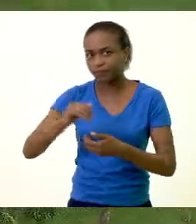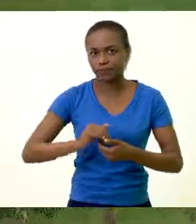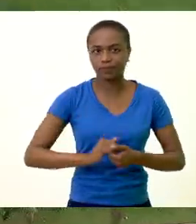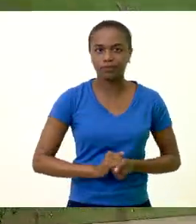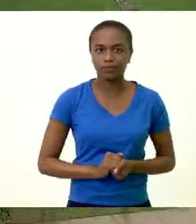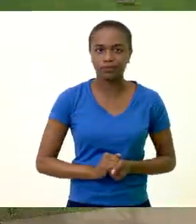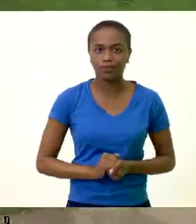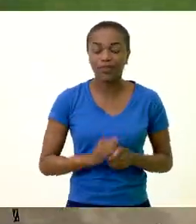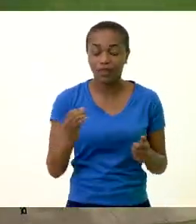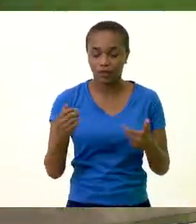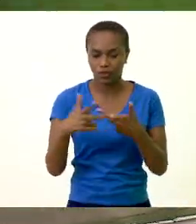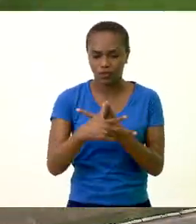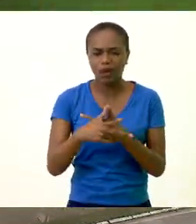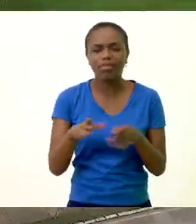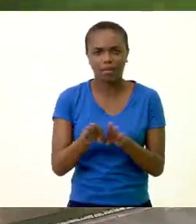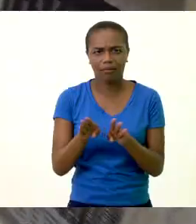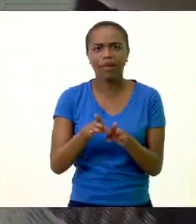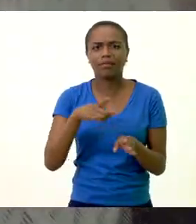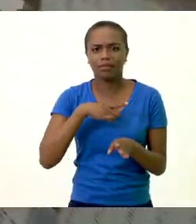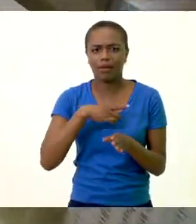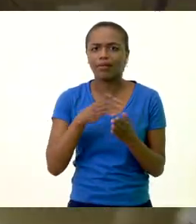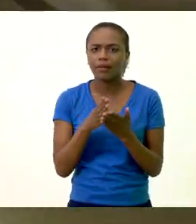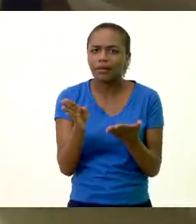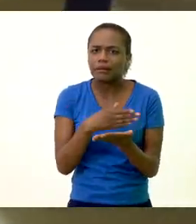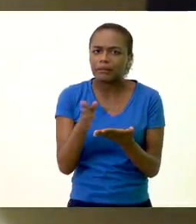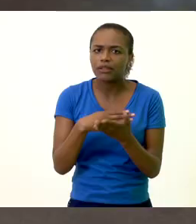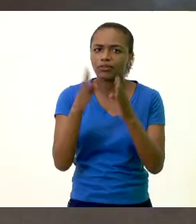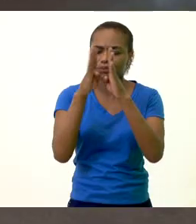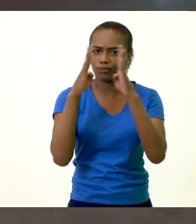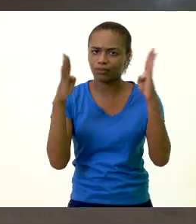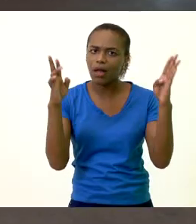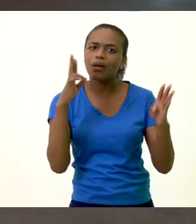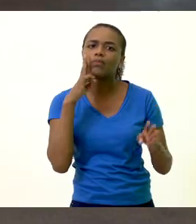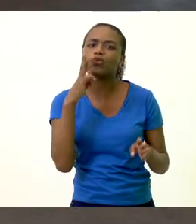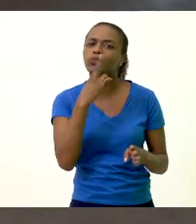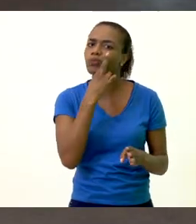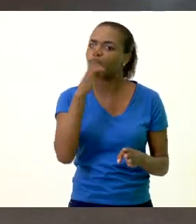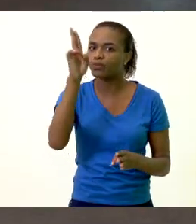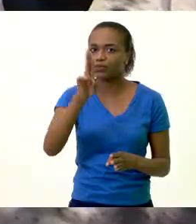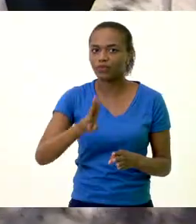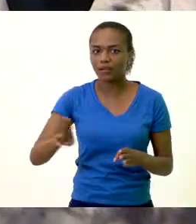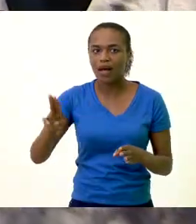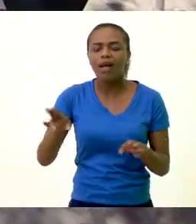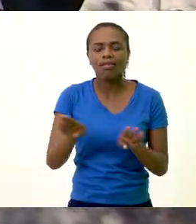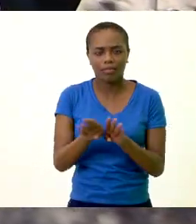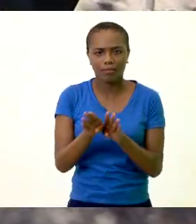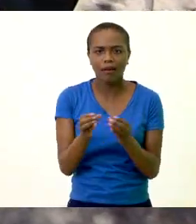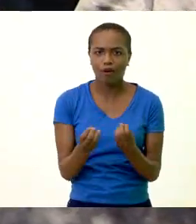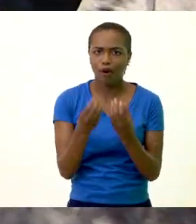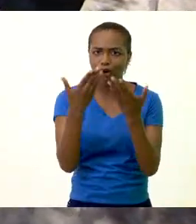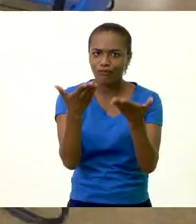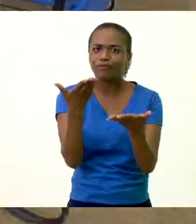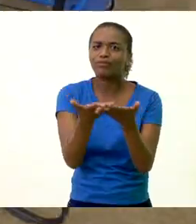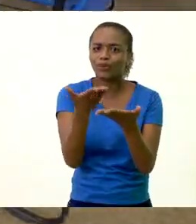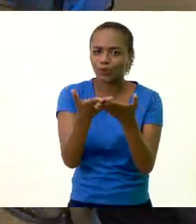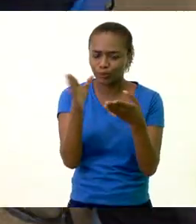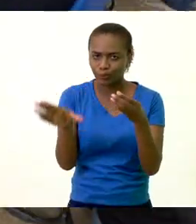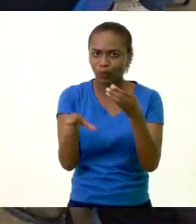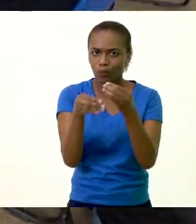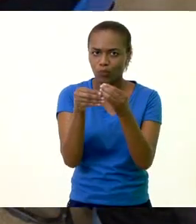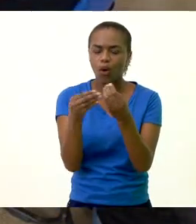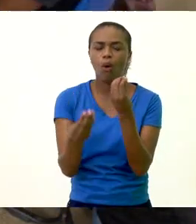O campus Viçosa ainda conta com bibliotecas, restaurantes universitários e oferece diversas